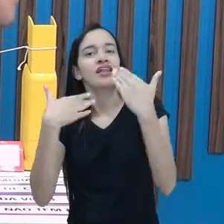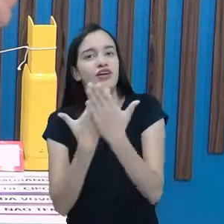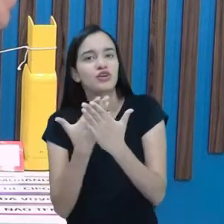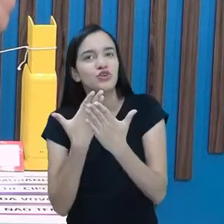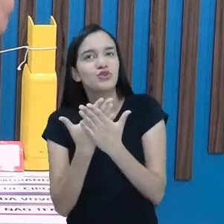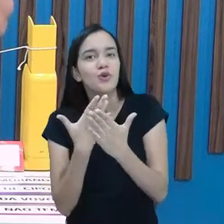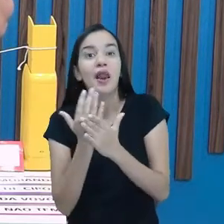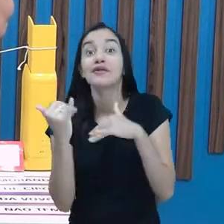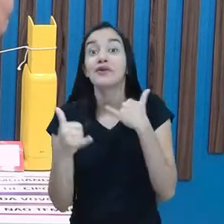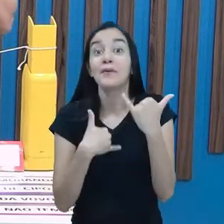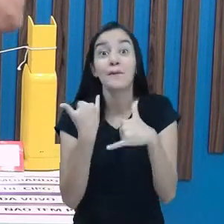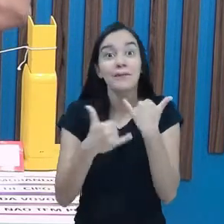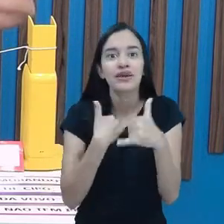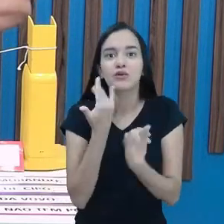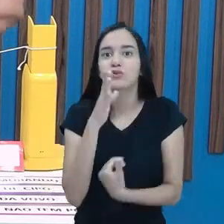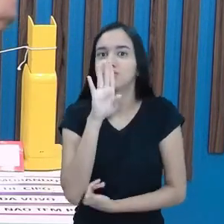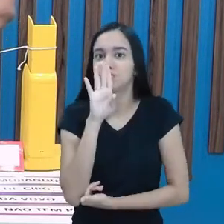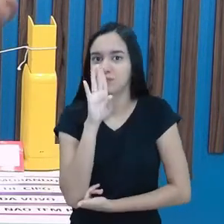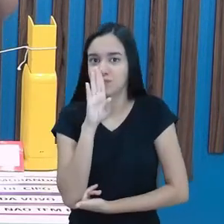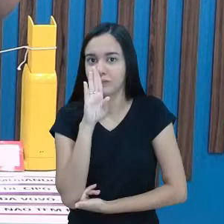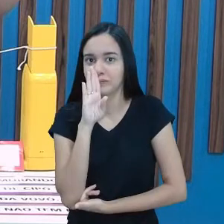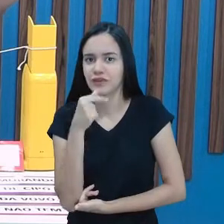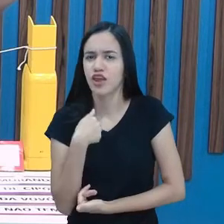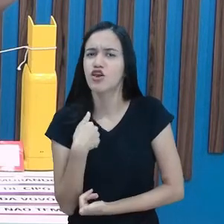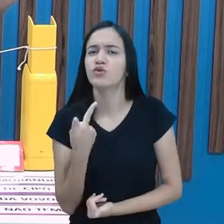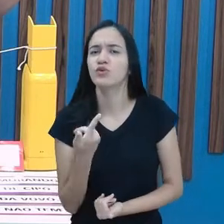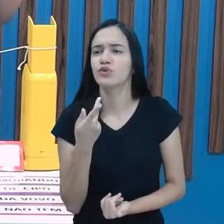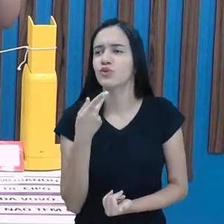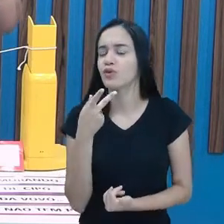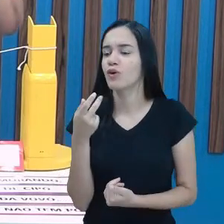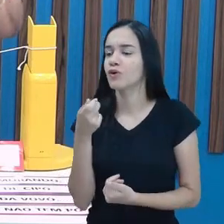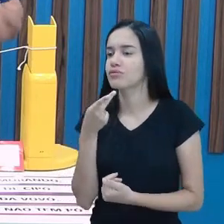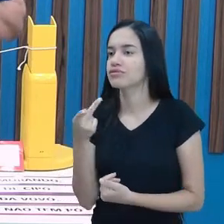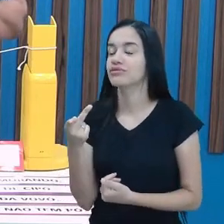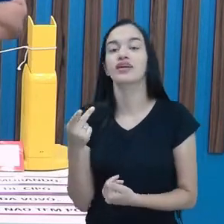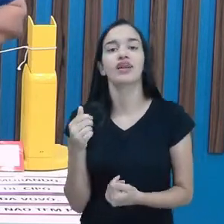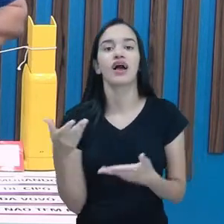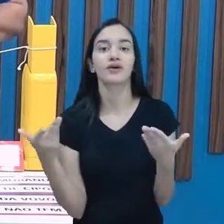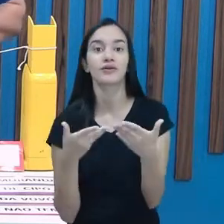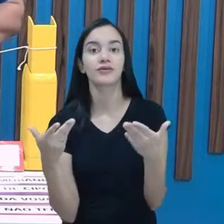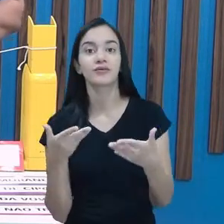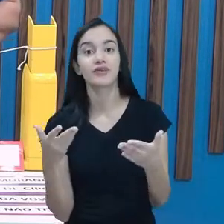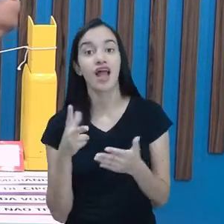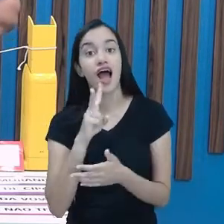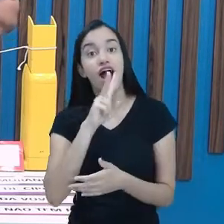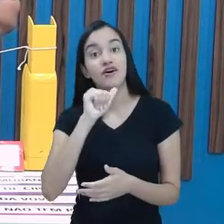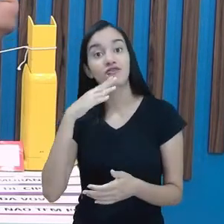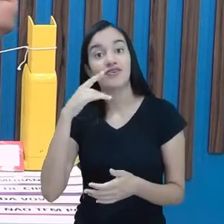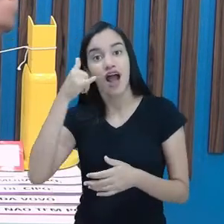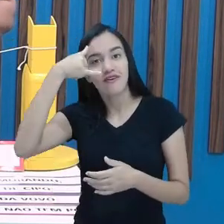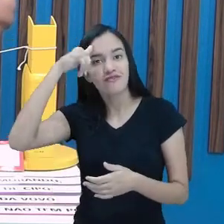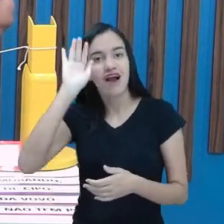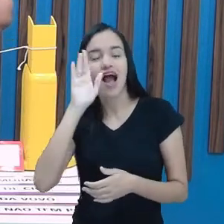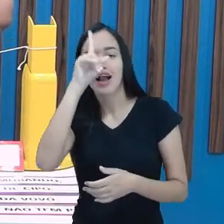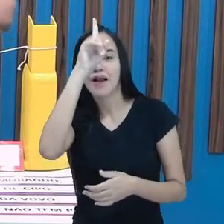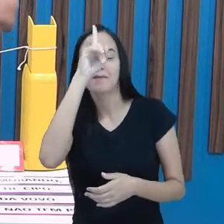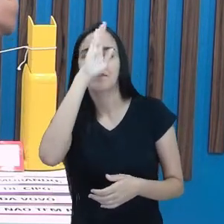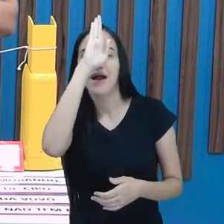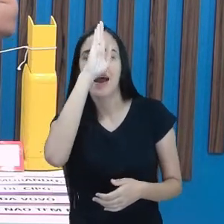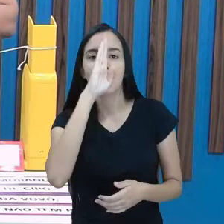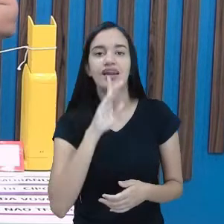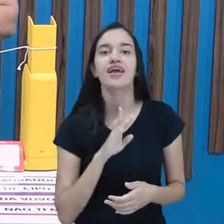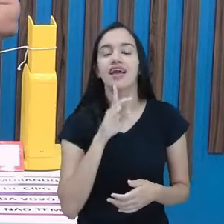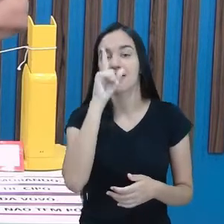de fazer silêncio. Eu vou dizer ela para a senhora agora. assim, Vaca amarela, babou na panela.